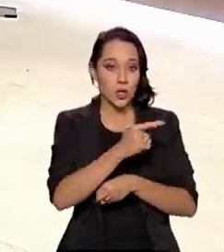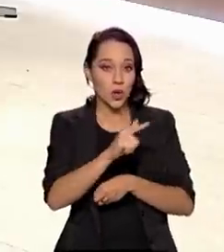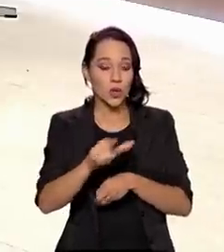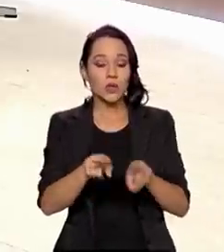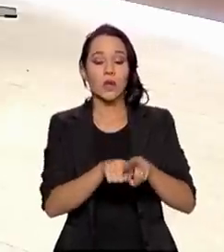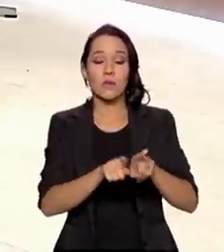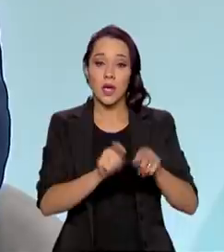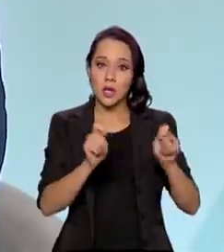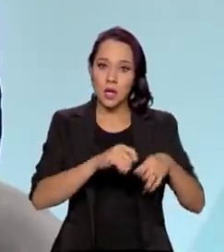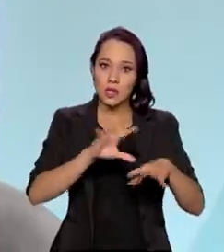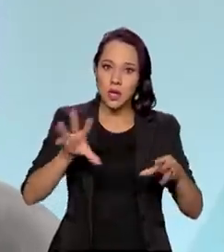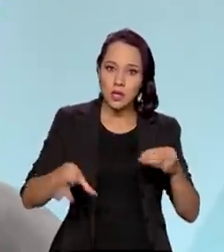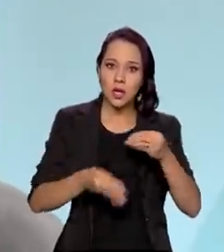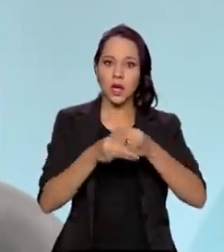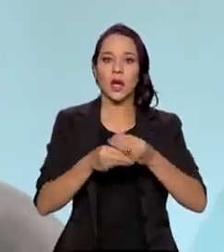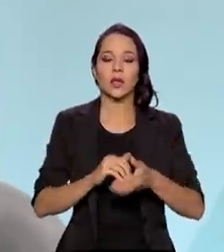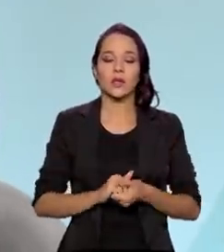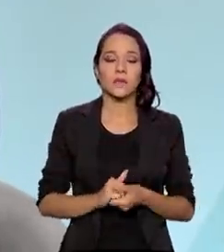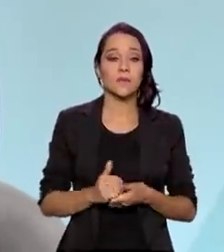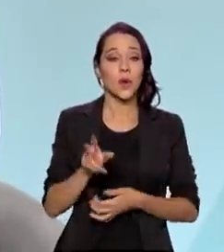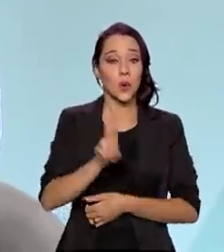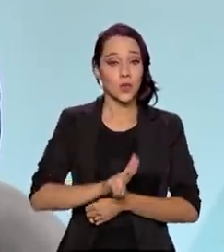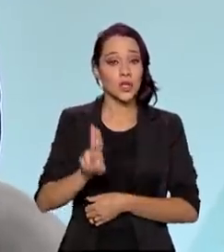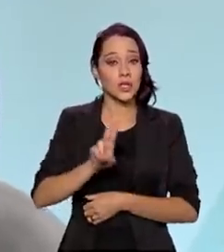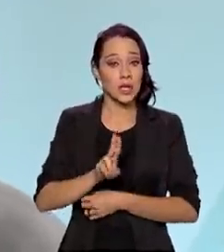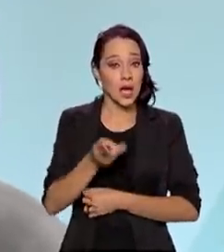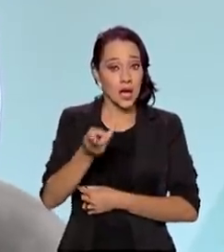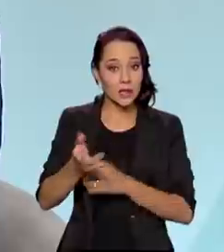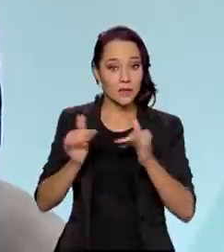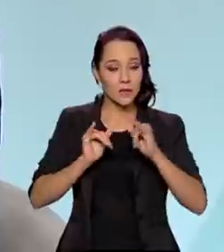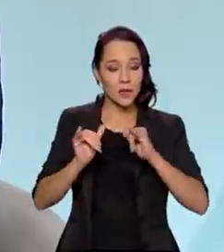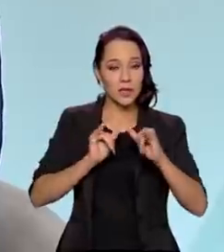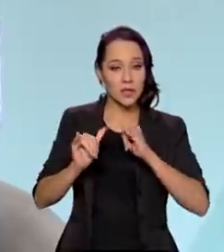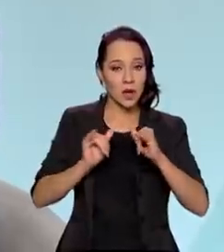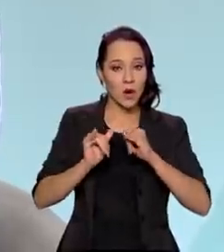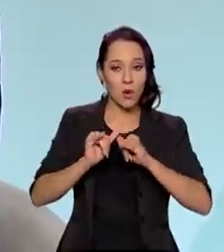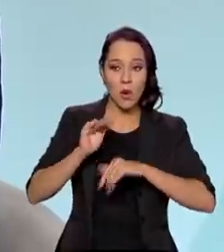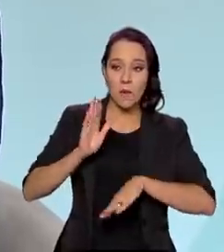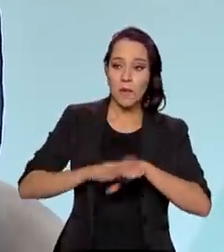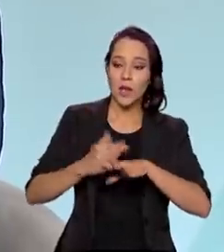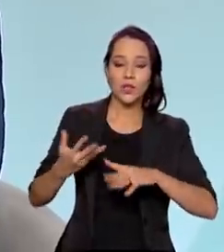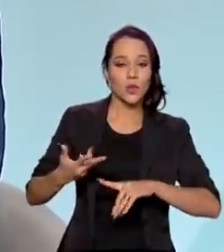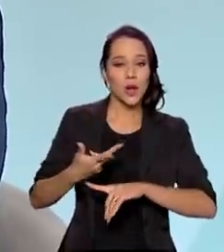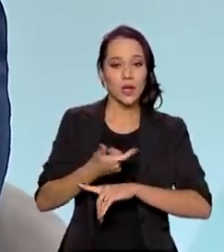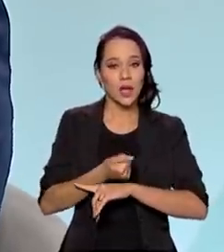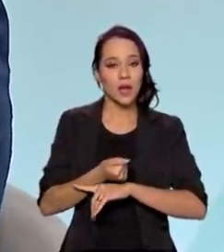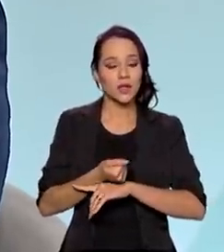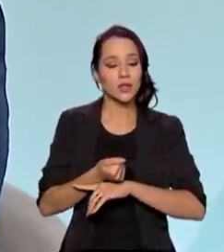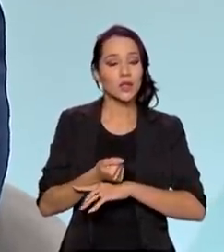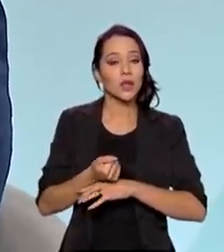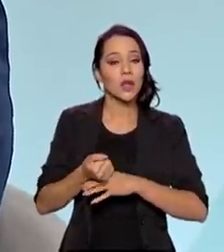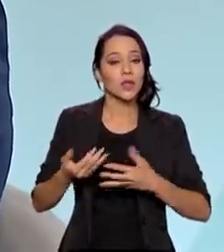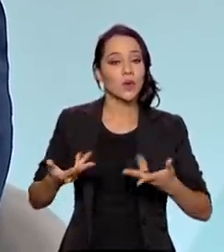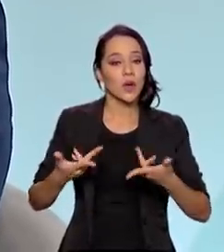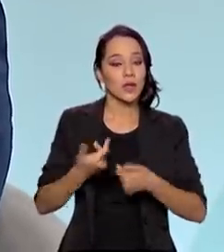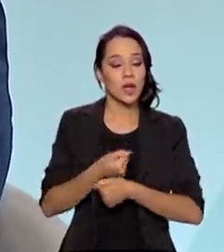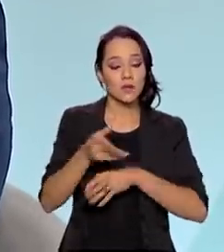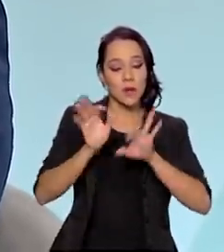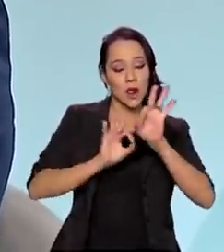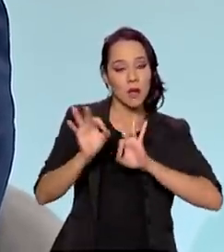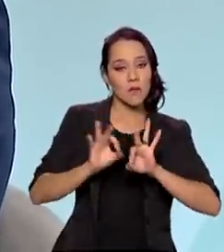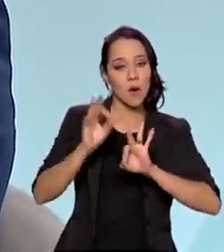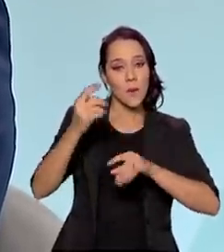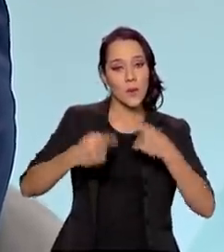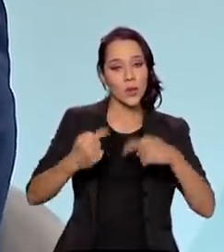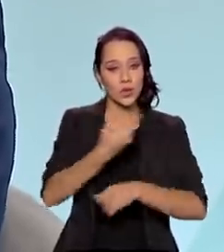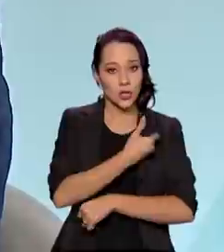bases que podem ser agregadas, utilizar isso para gerar informação de qualidade para os formuladores das políticas públicas,